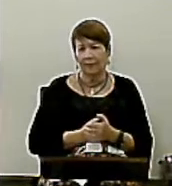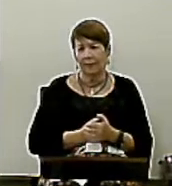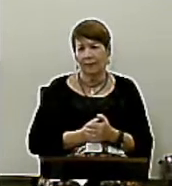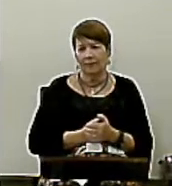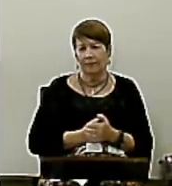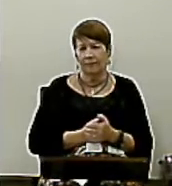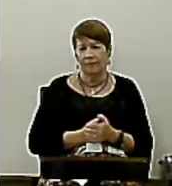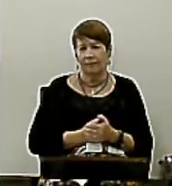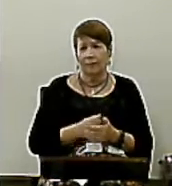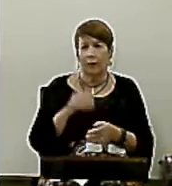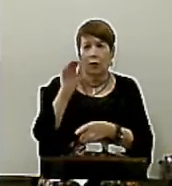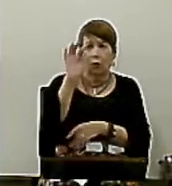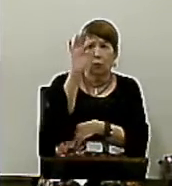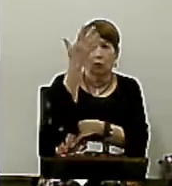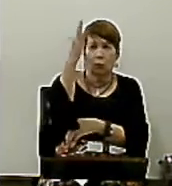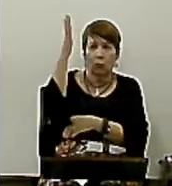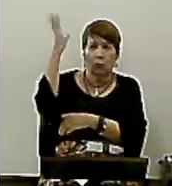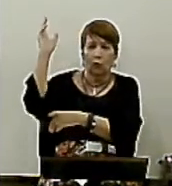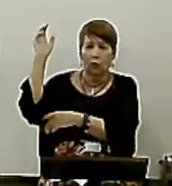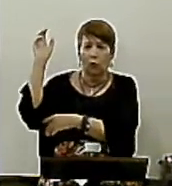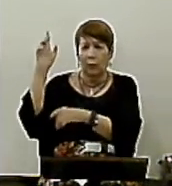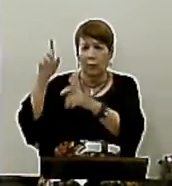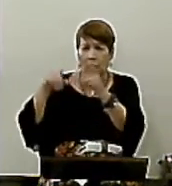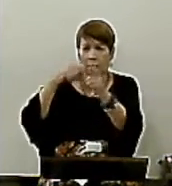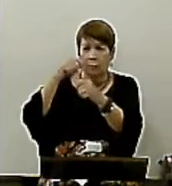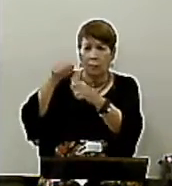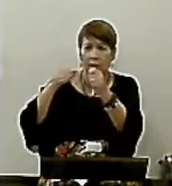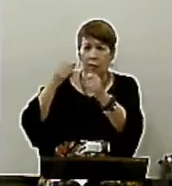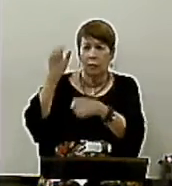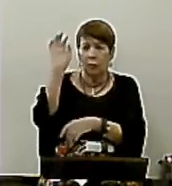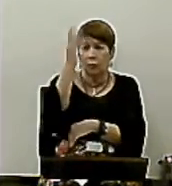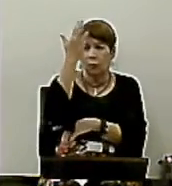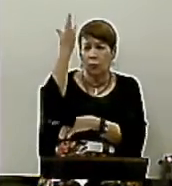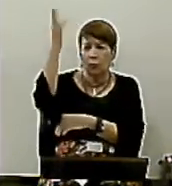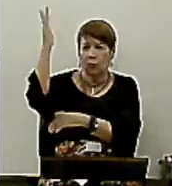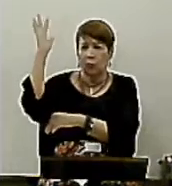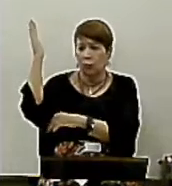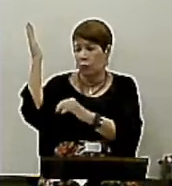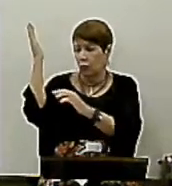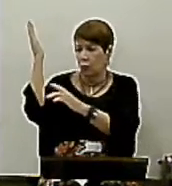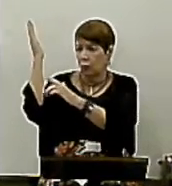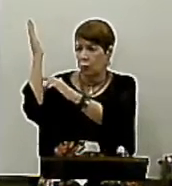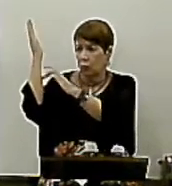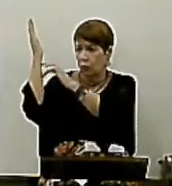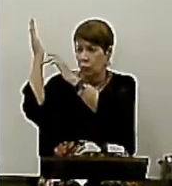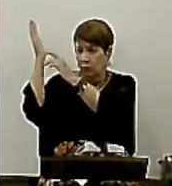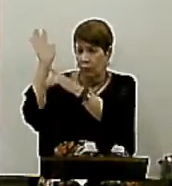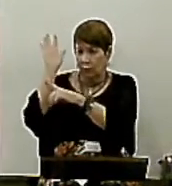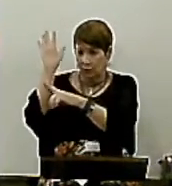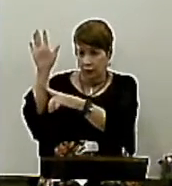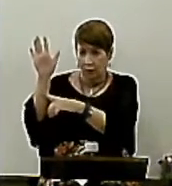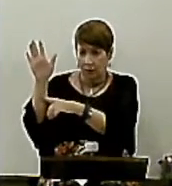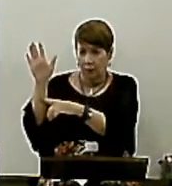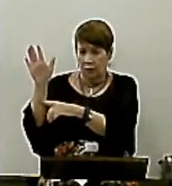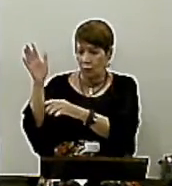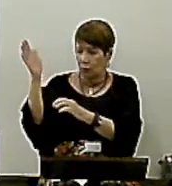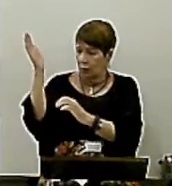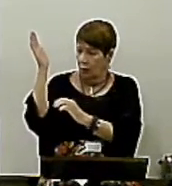outro A desamarrar Ele põe você Para subir Numa árvore E você vai ajudar O outro A subir Na árvore